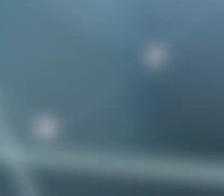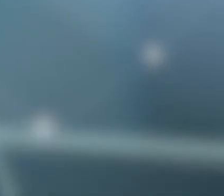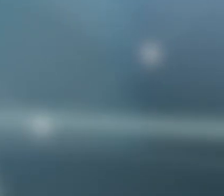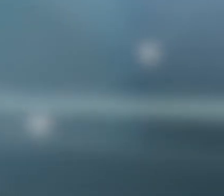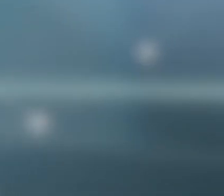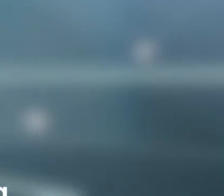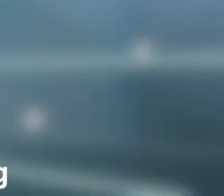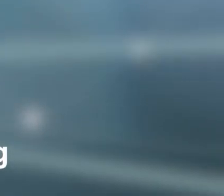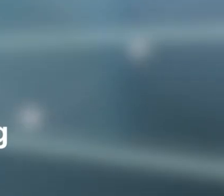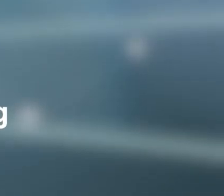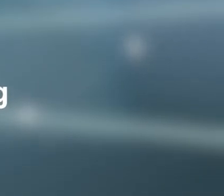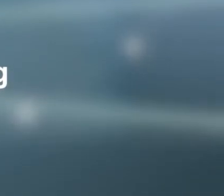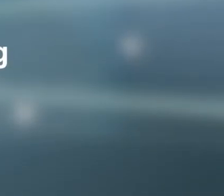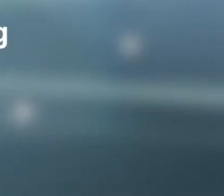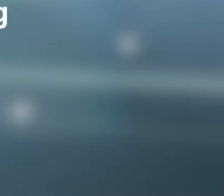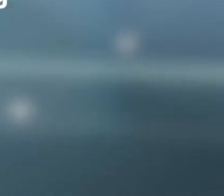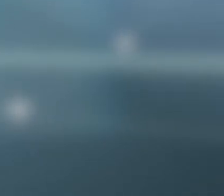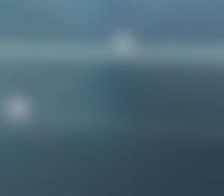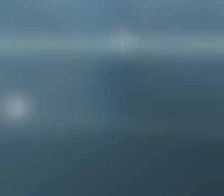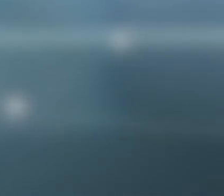Transcrição Legendas por